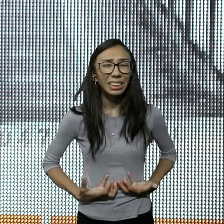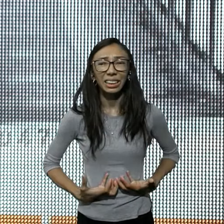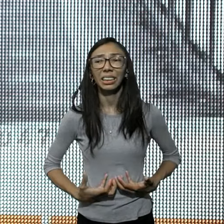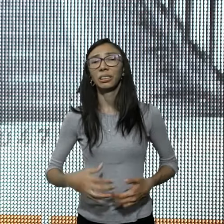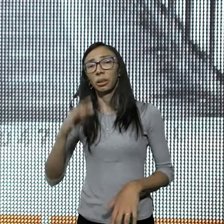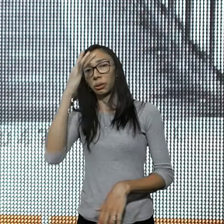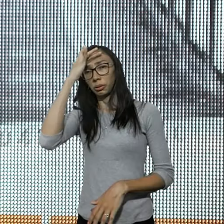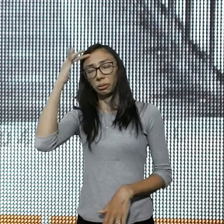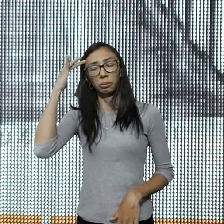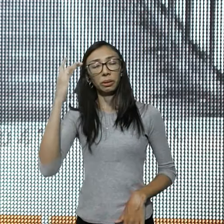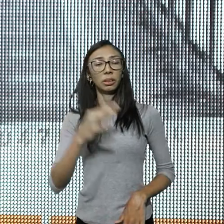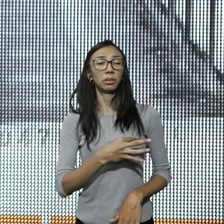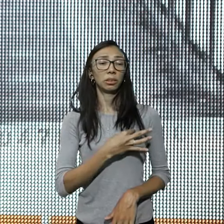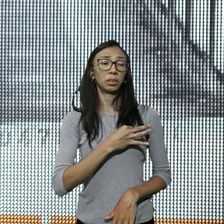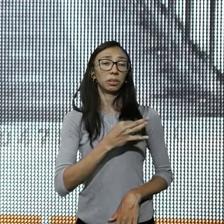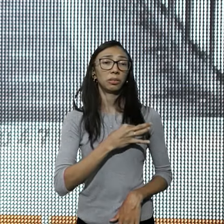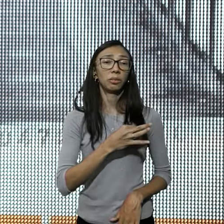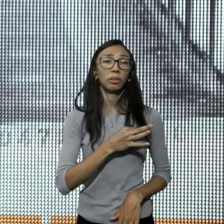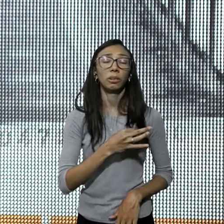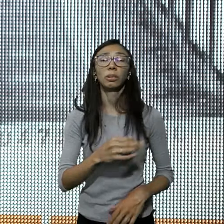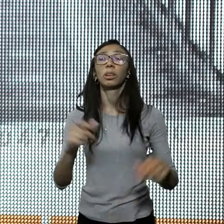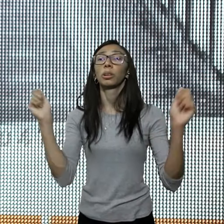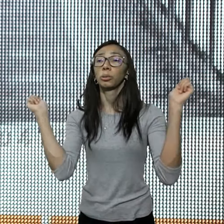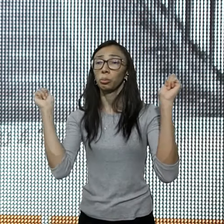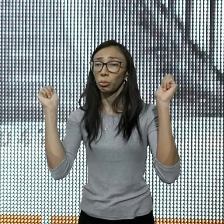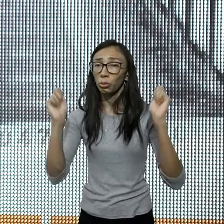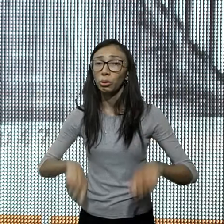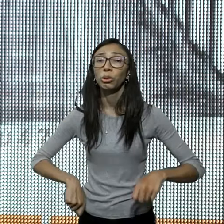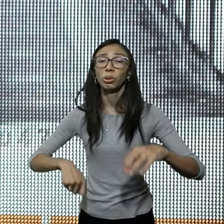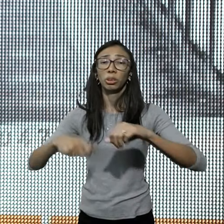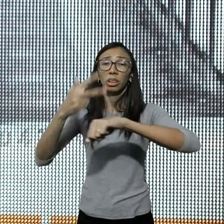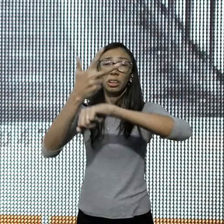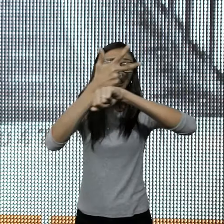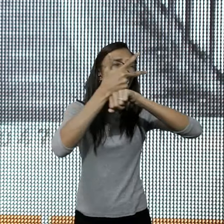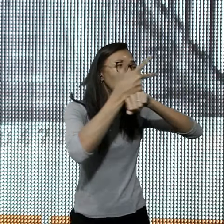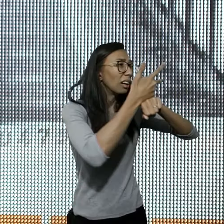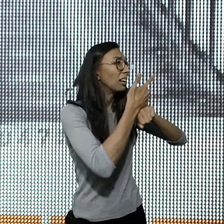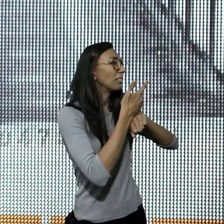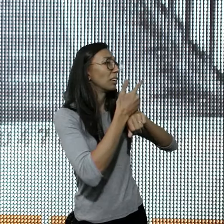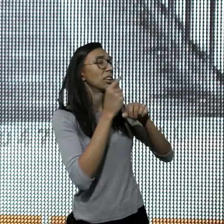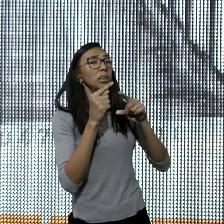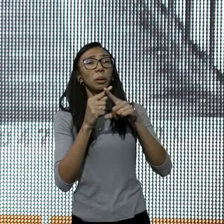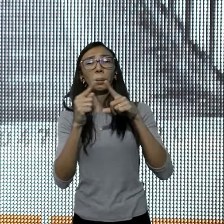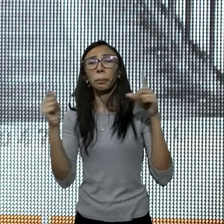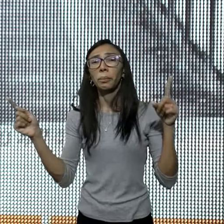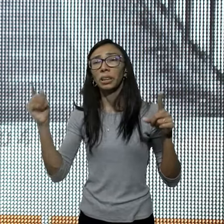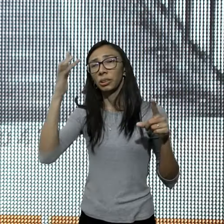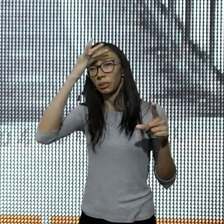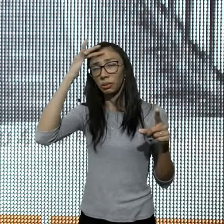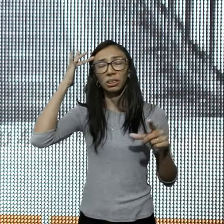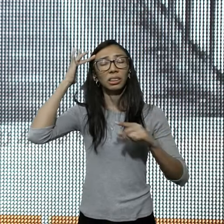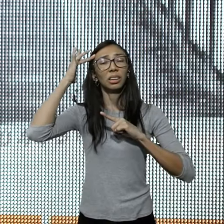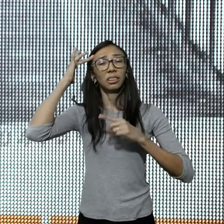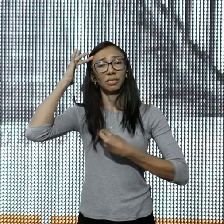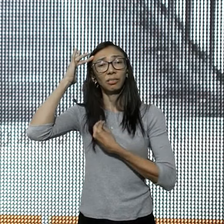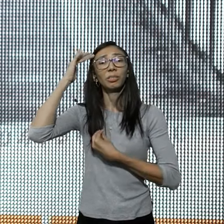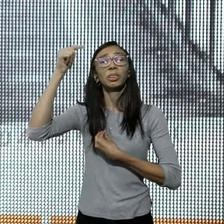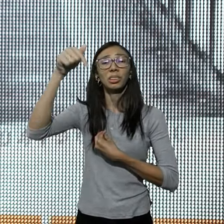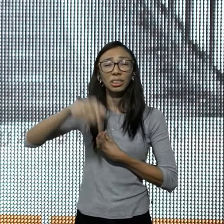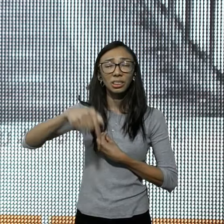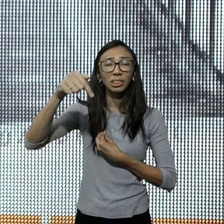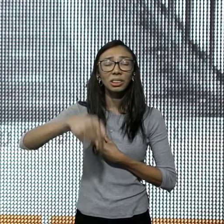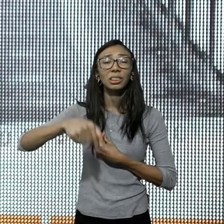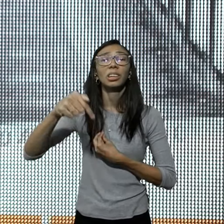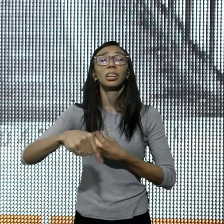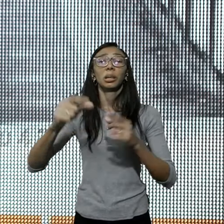voluntários, que estão aqui, gravando, que poderiam estar, no conforto, da sua casa, mas estão aqui, para que essa palavra, chegue a você,